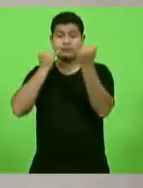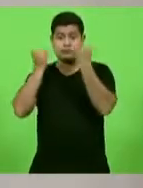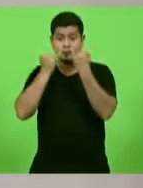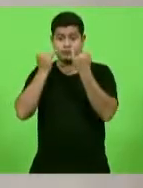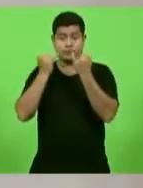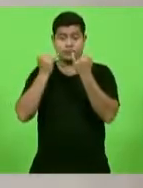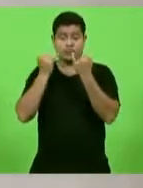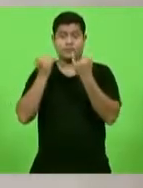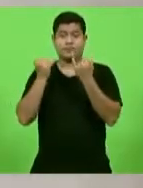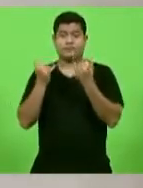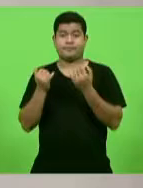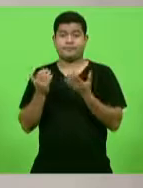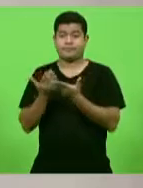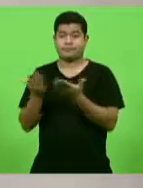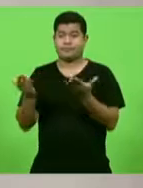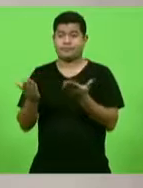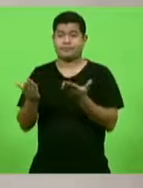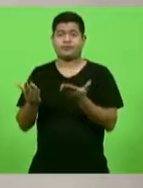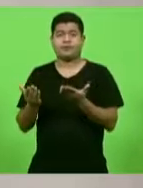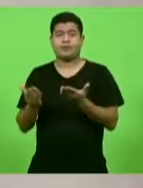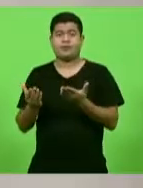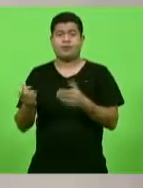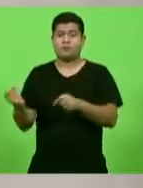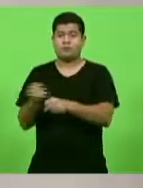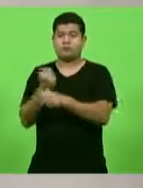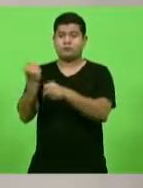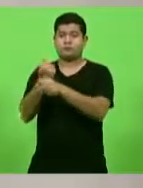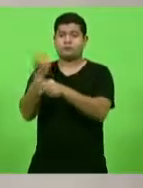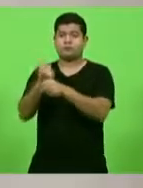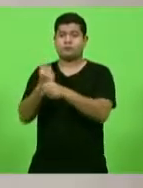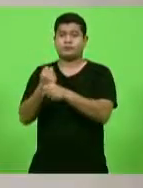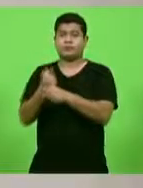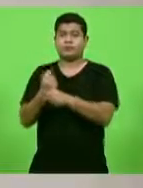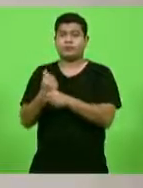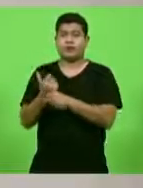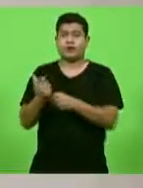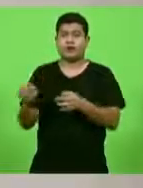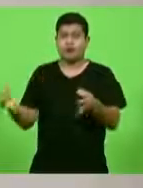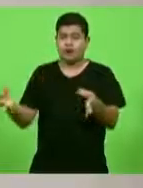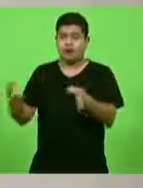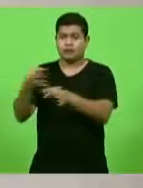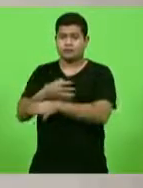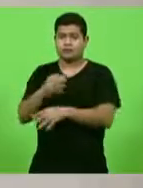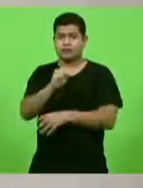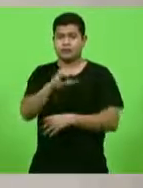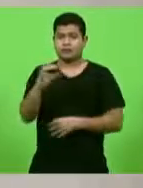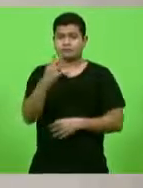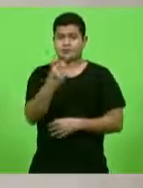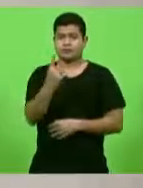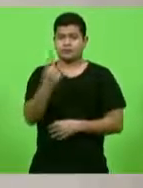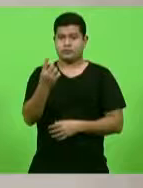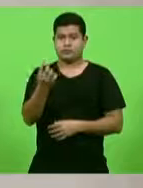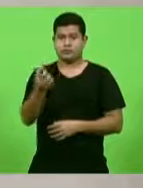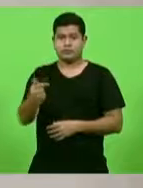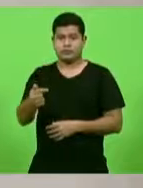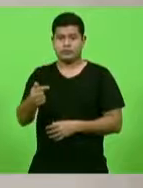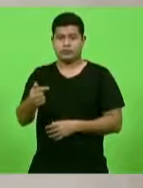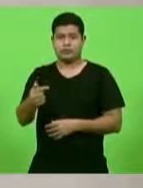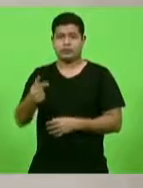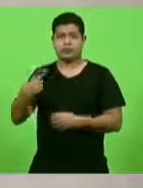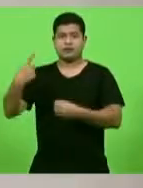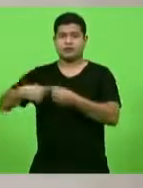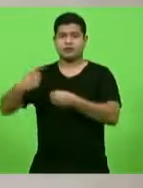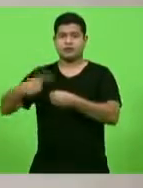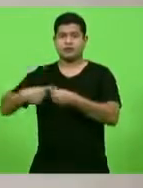da realização de obras da complementação da SC 417, município de Itapuá. Em